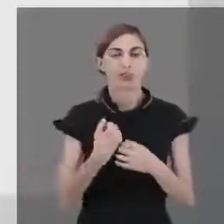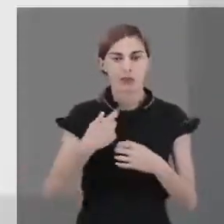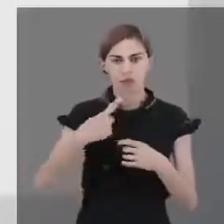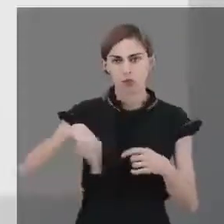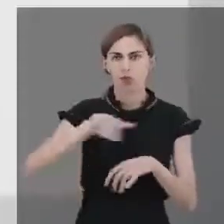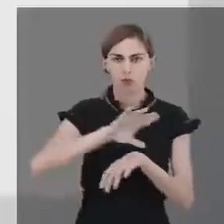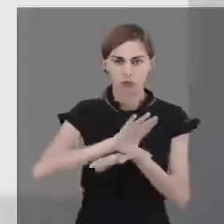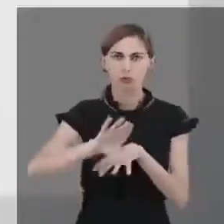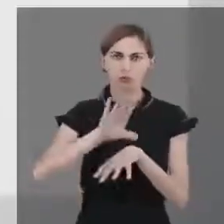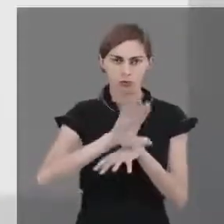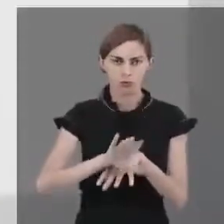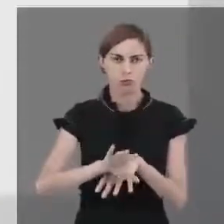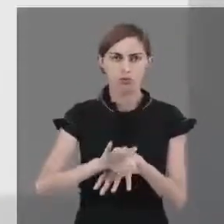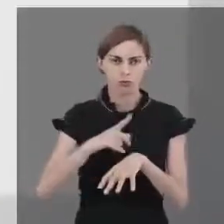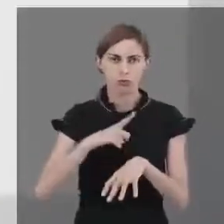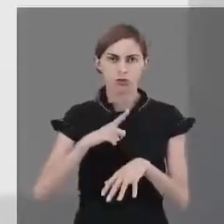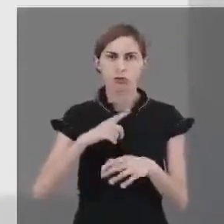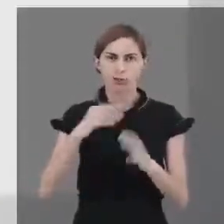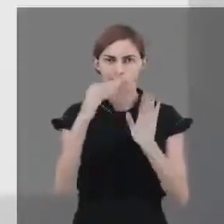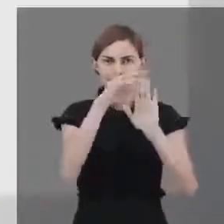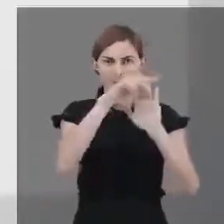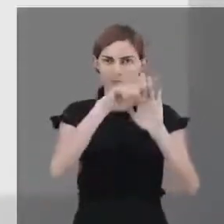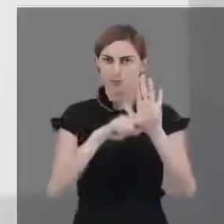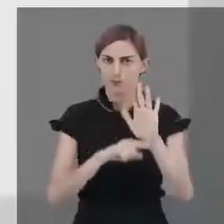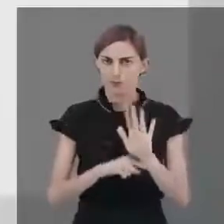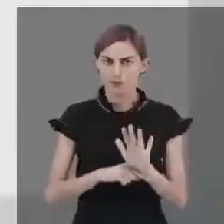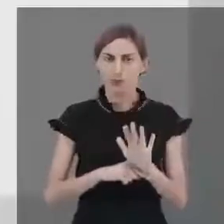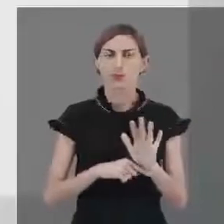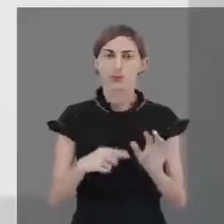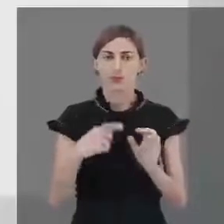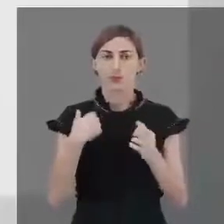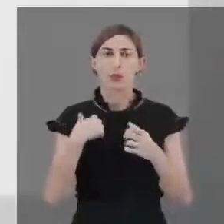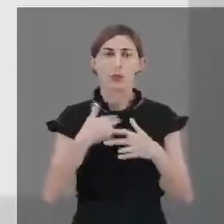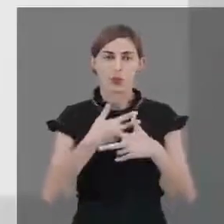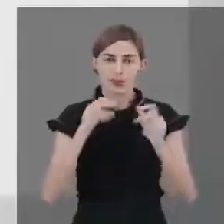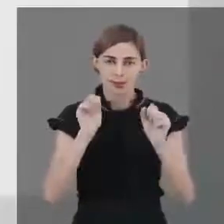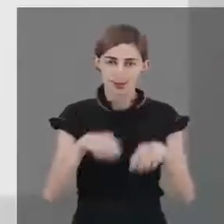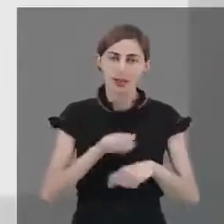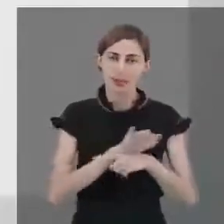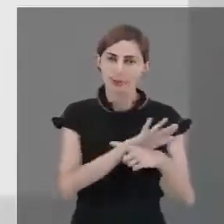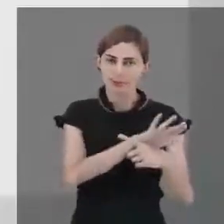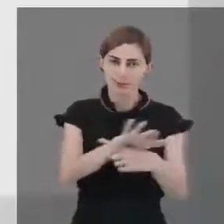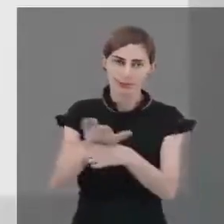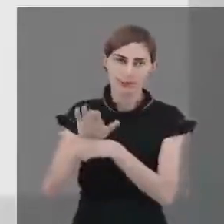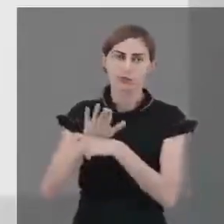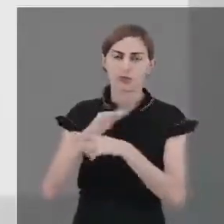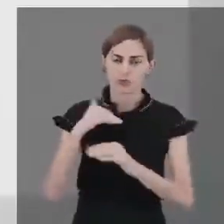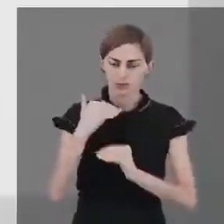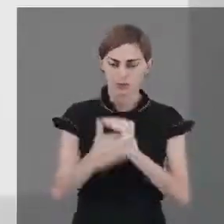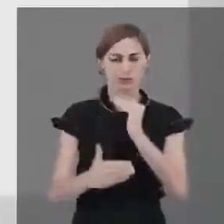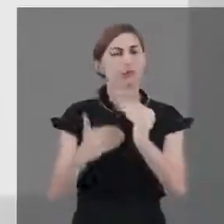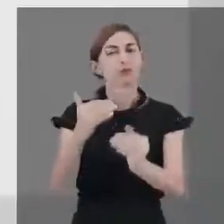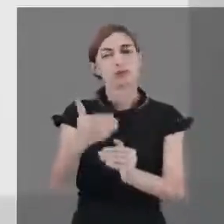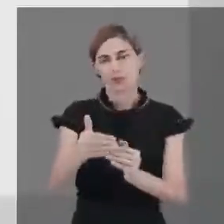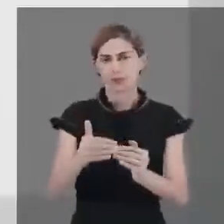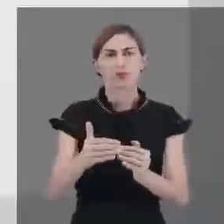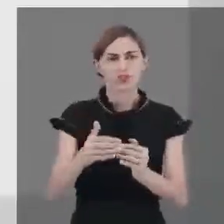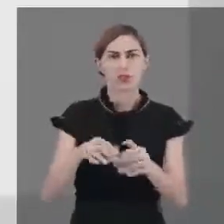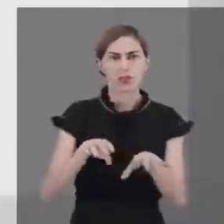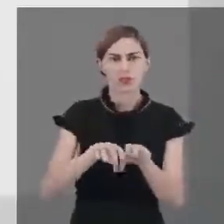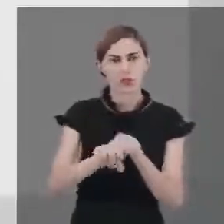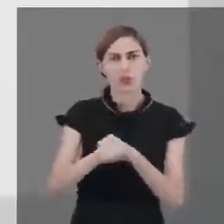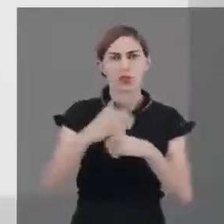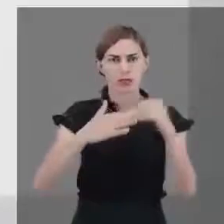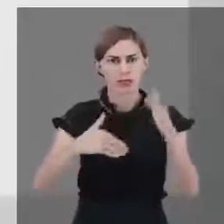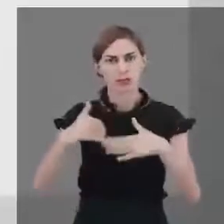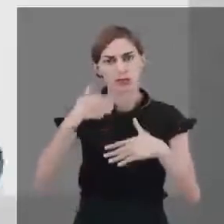nosso curso está estruturado de modo a lidar com condições de, no percurso formativo, além de